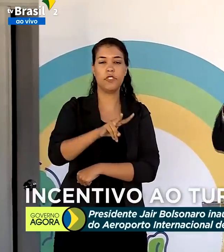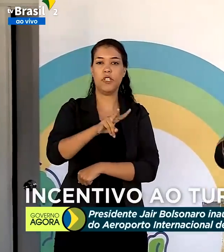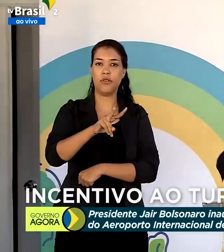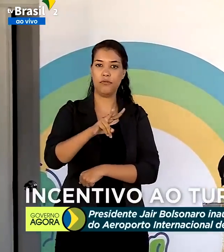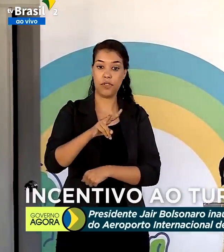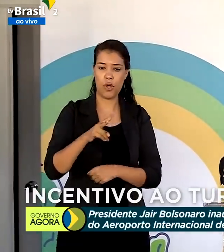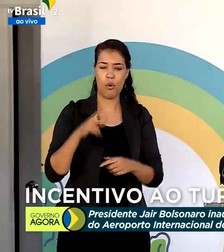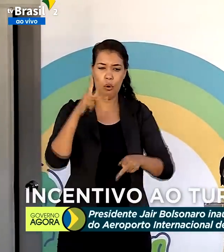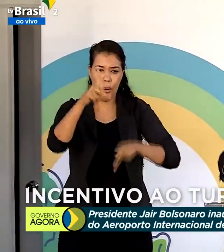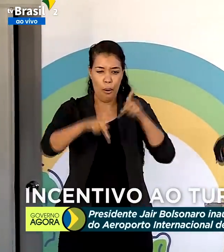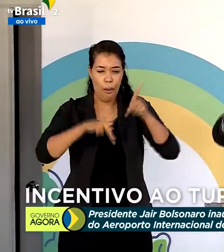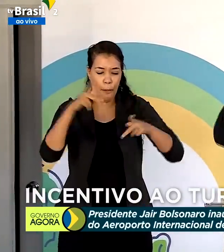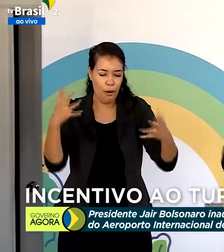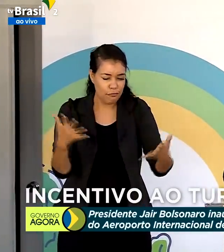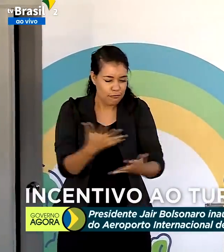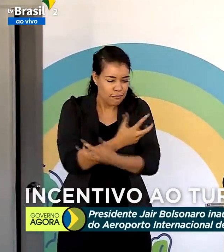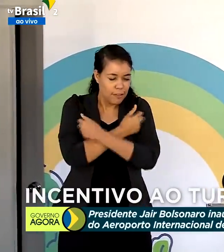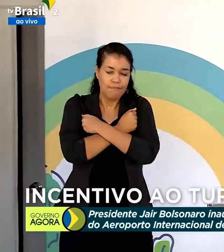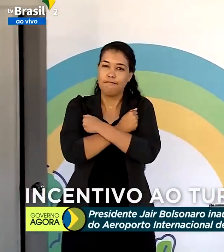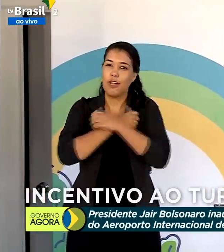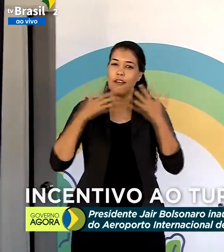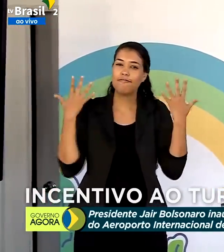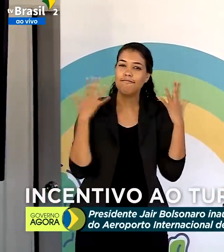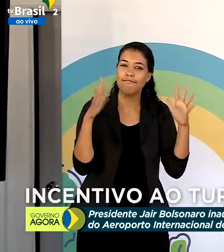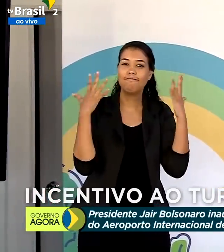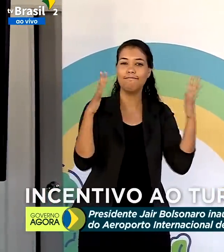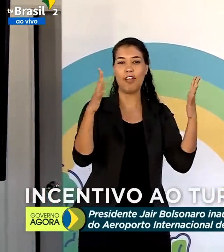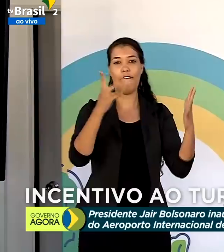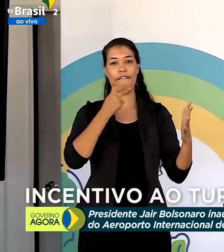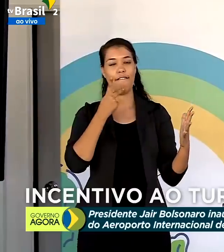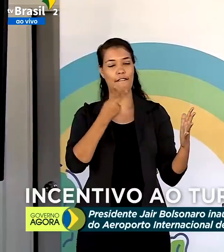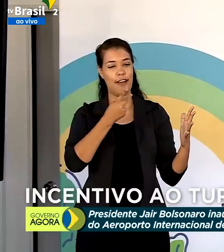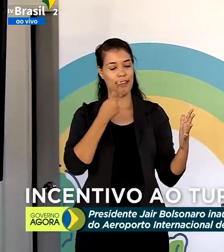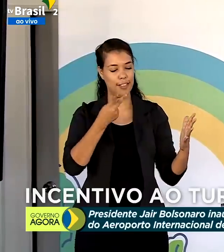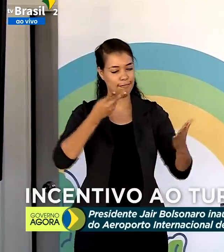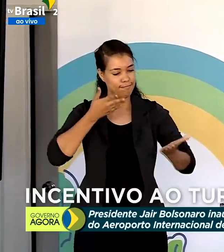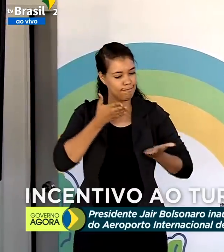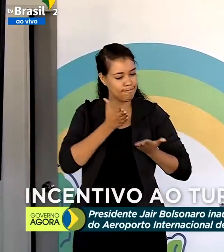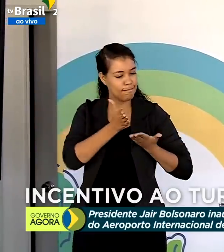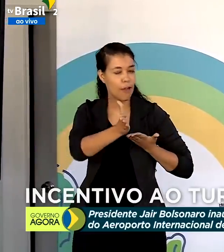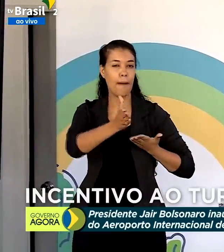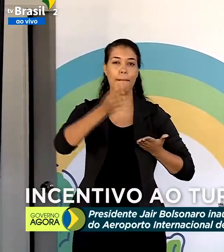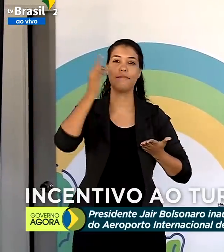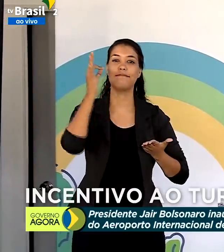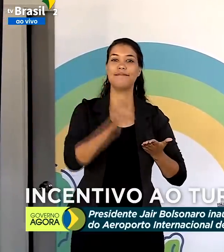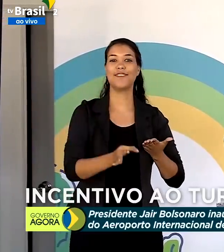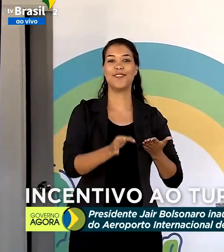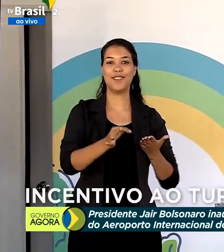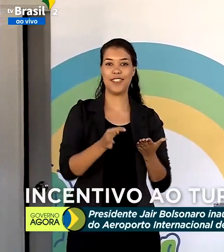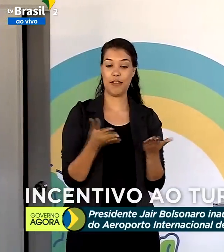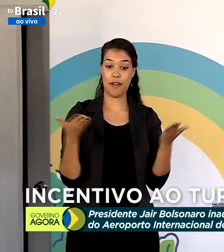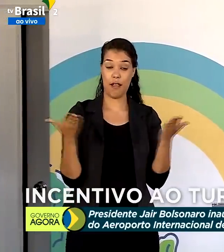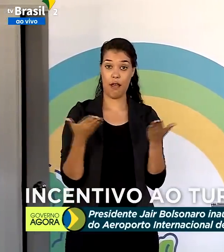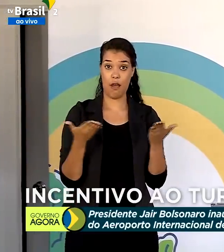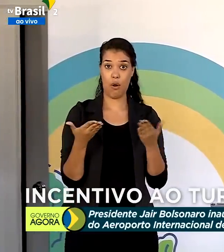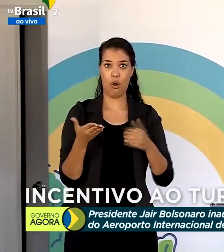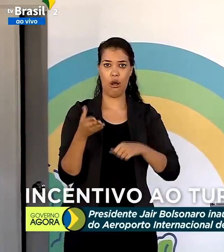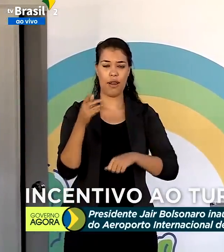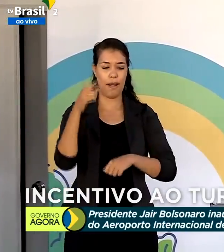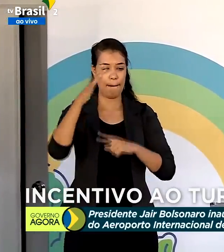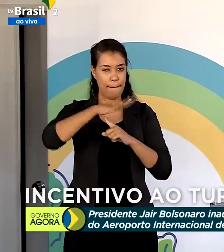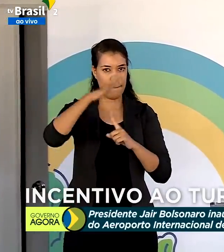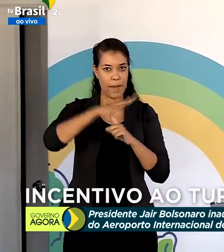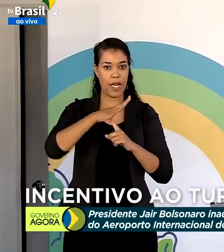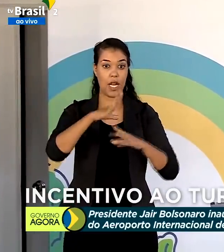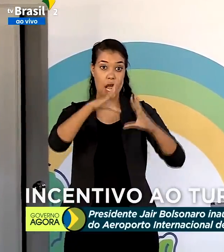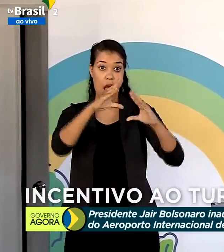o povo lhe abraça, o povo vulnera, o povo diz. É por aí o caminho, esse é o caminho certo. Agora, Paraná e à noite,